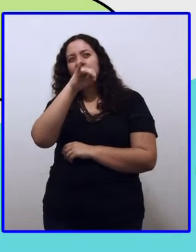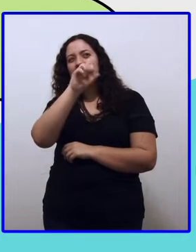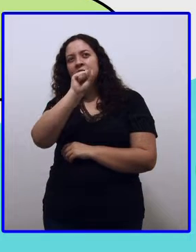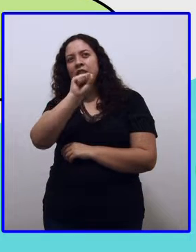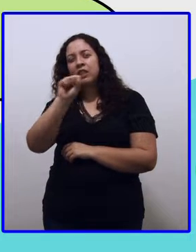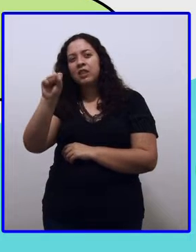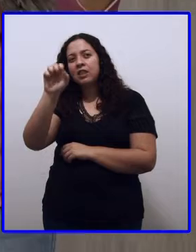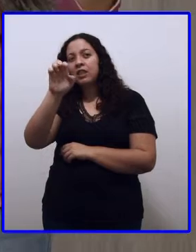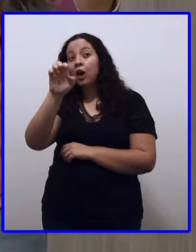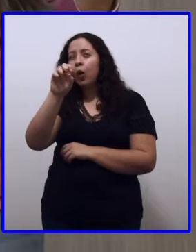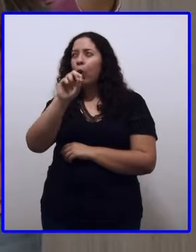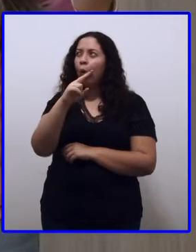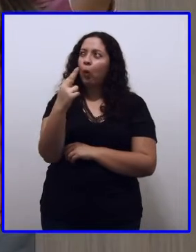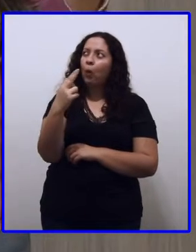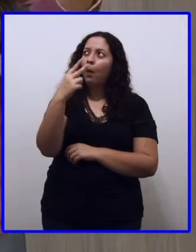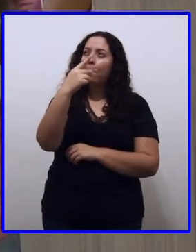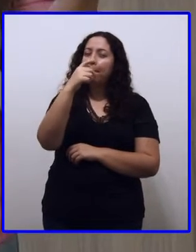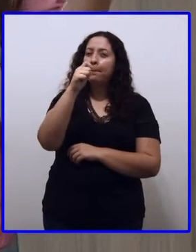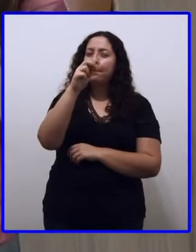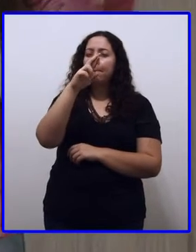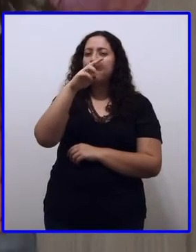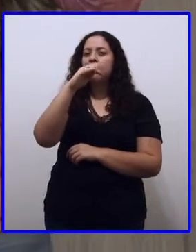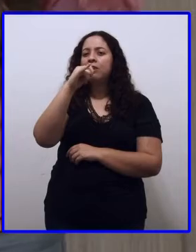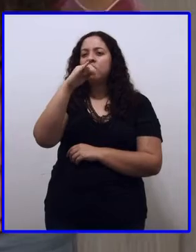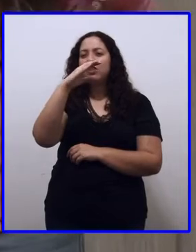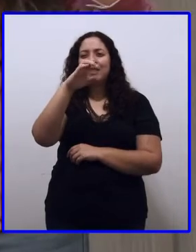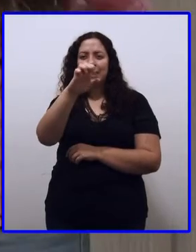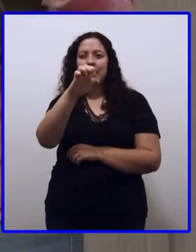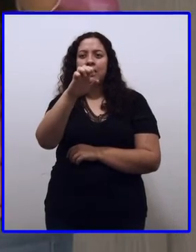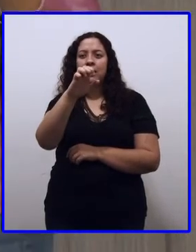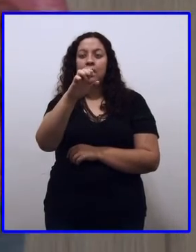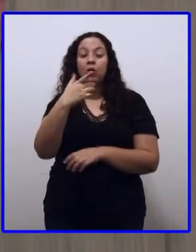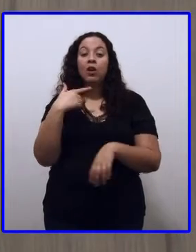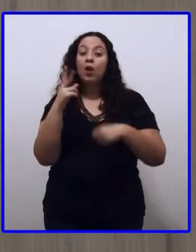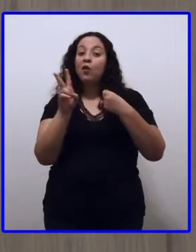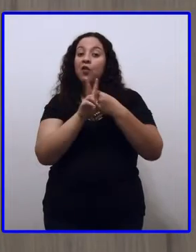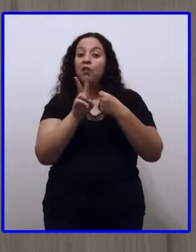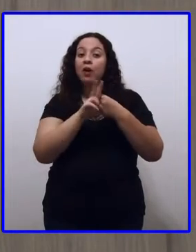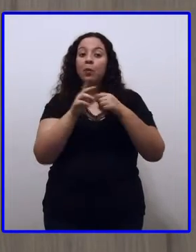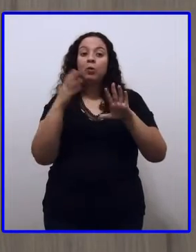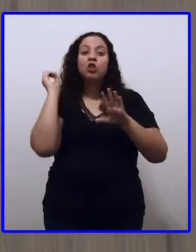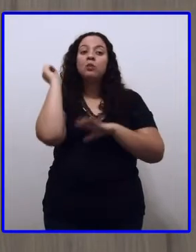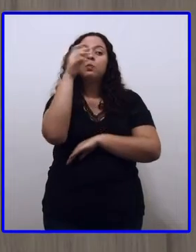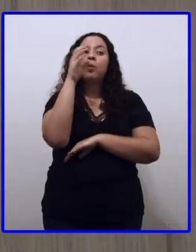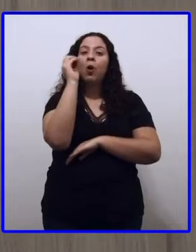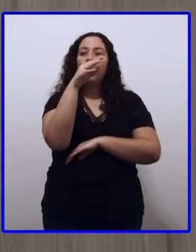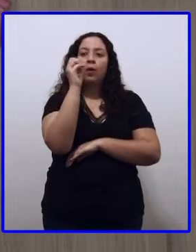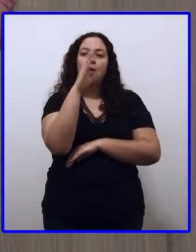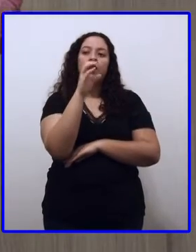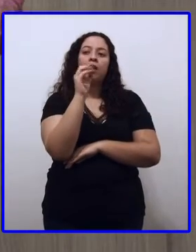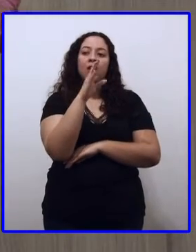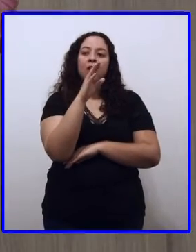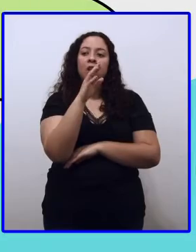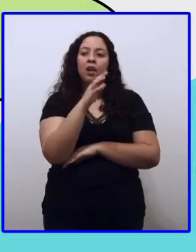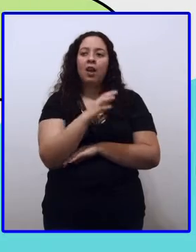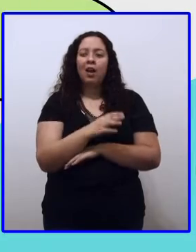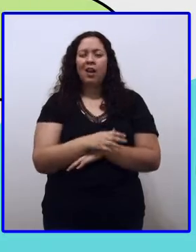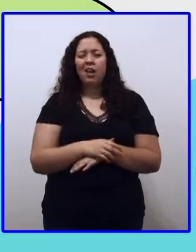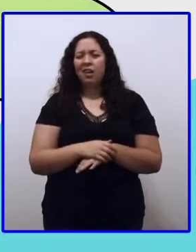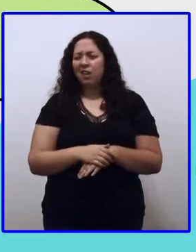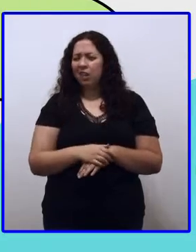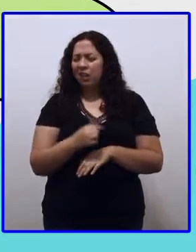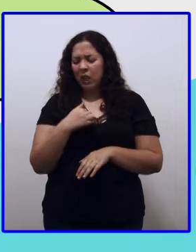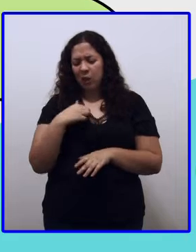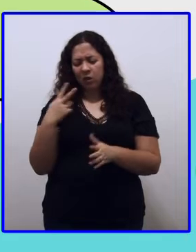Partice, partice. Ai, partice, partice do verbo. Do verbo partir, não é? Então, Lat, que era a última. Aqui. Isso.